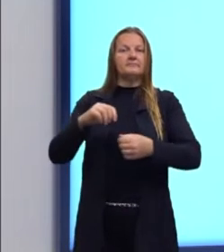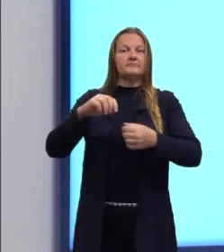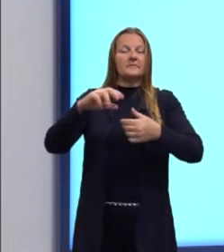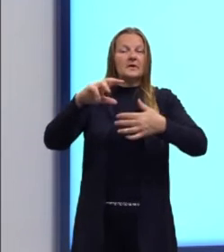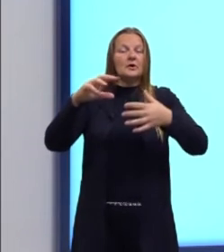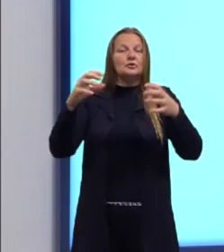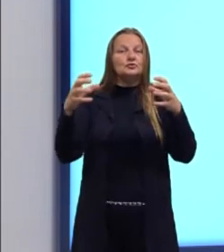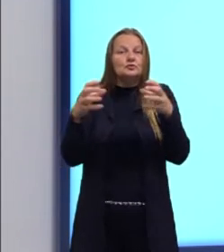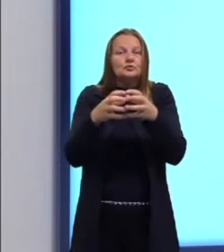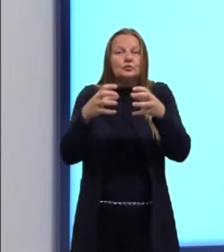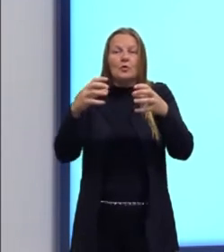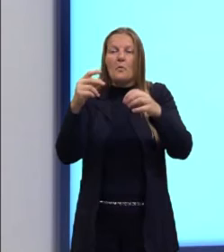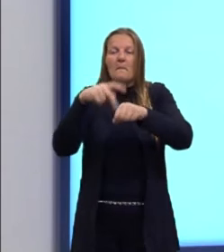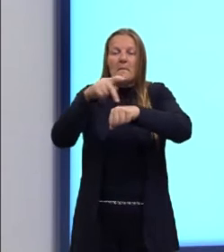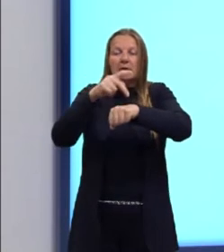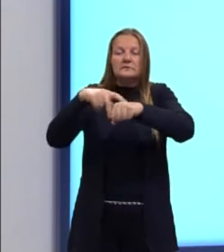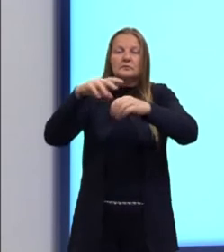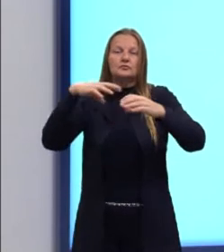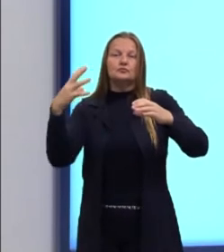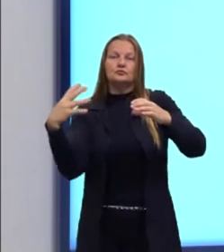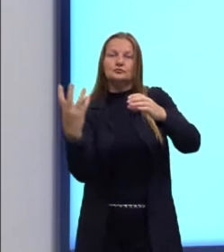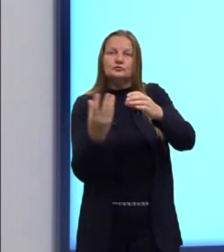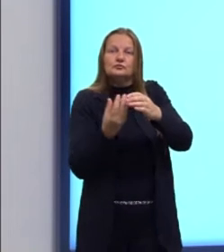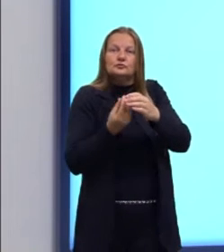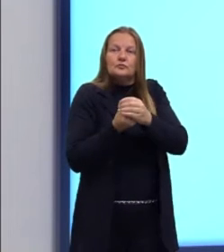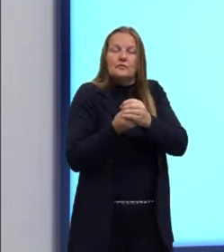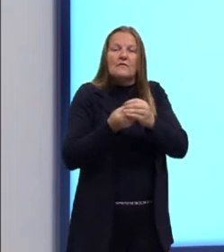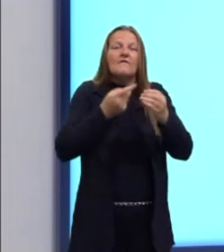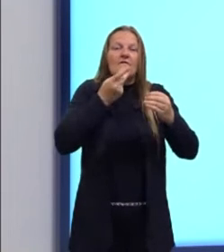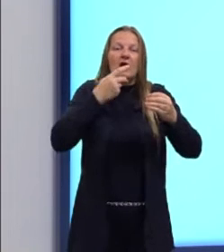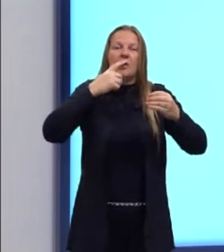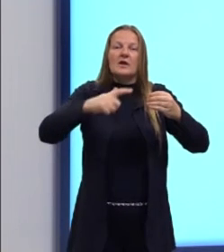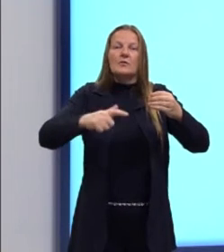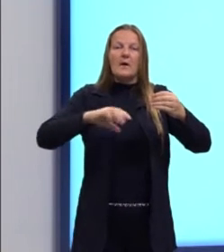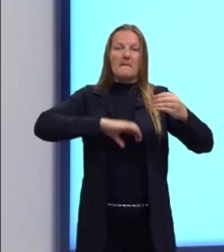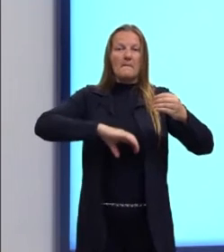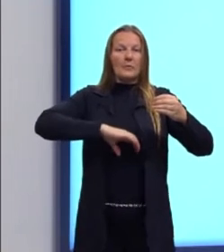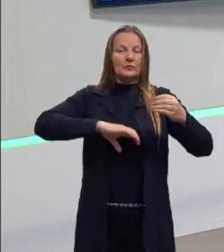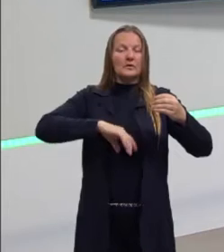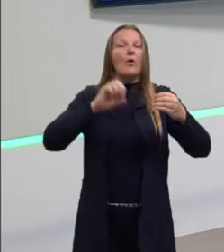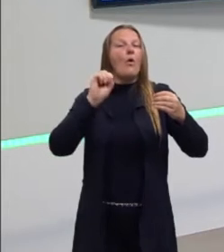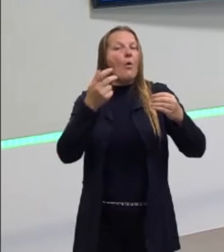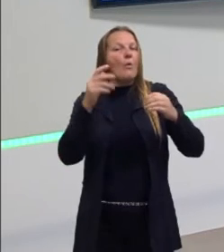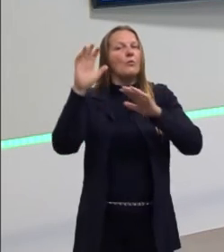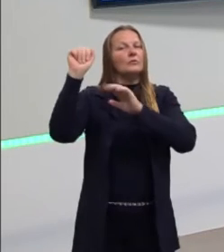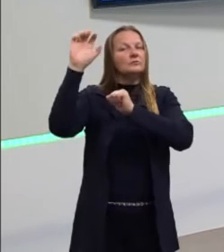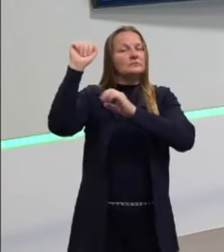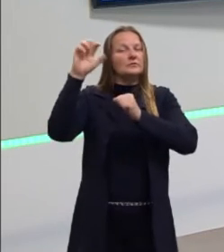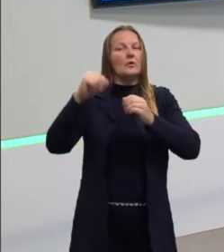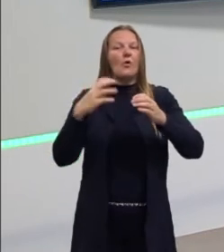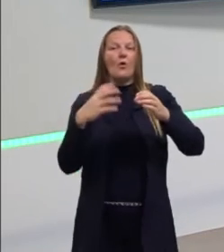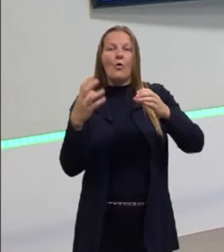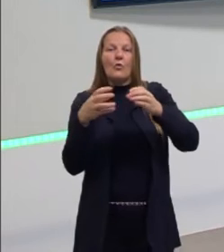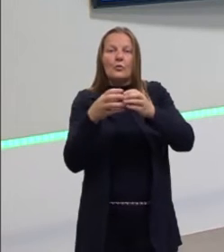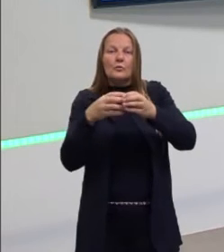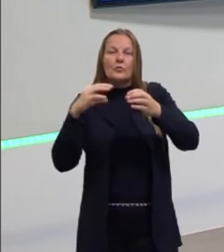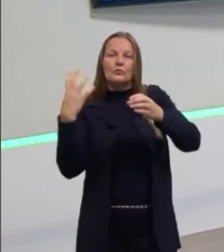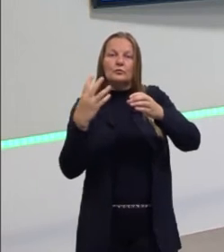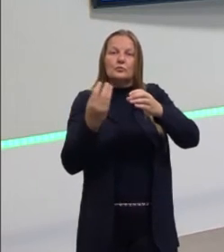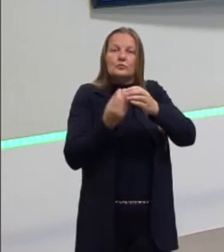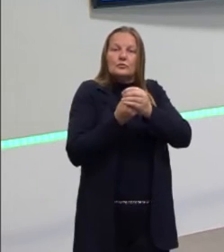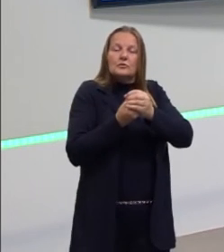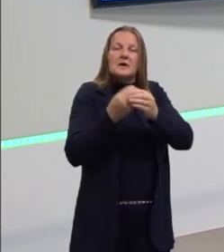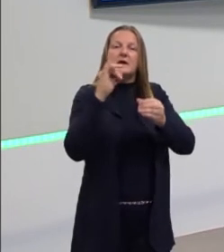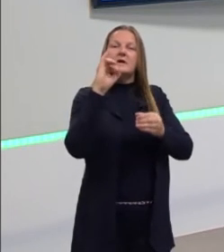falam português ou espanhol e que pertence a esse grupo ibero